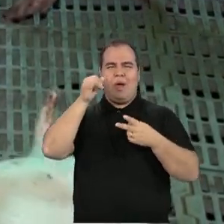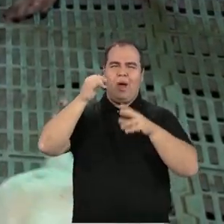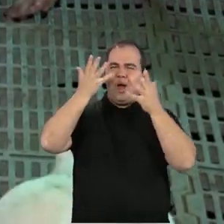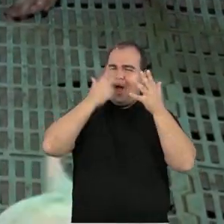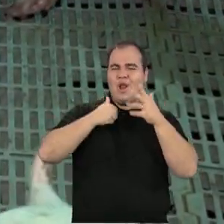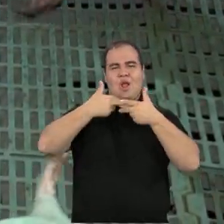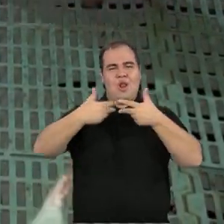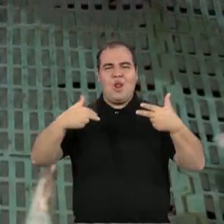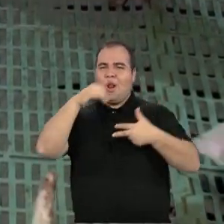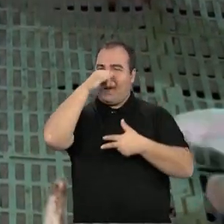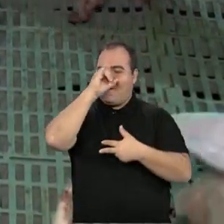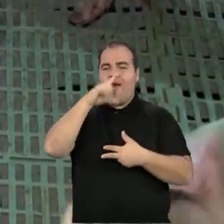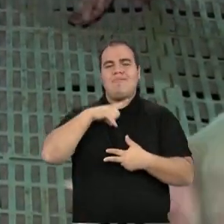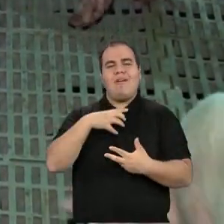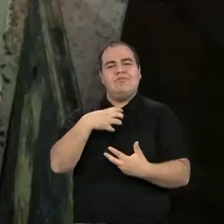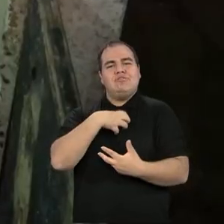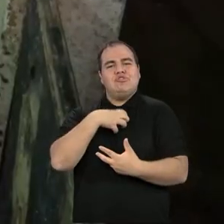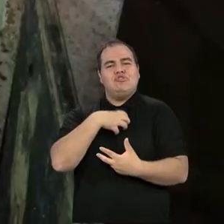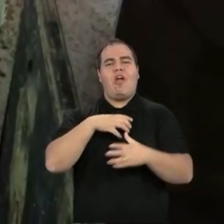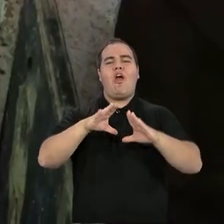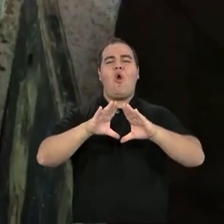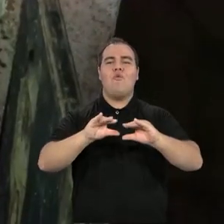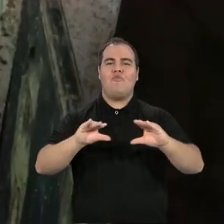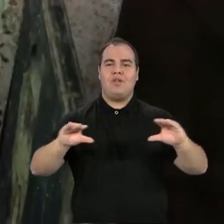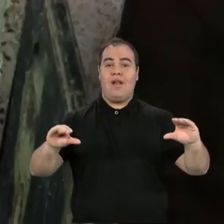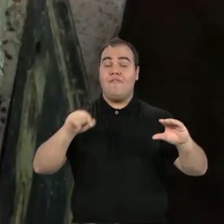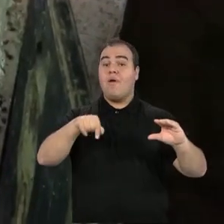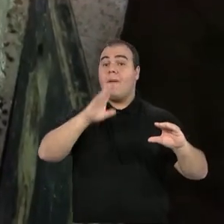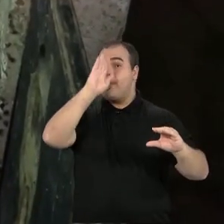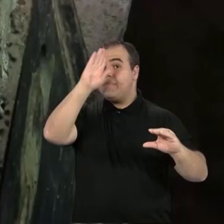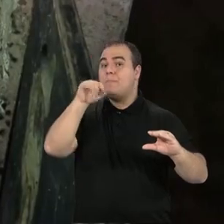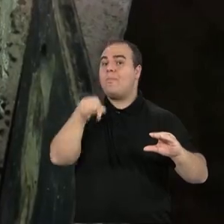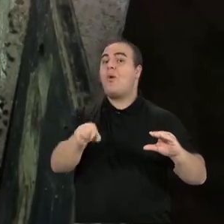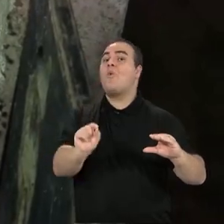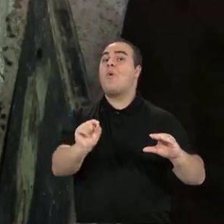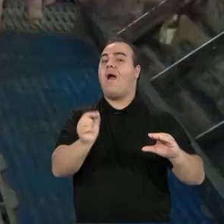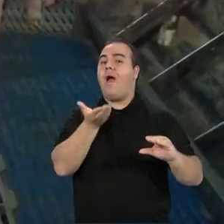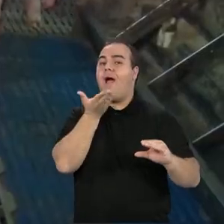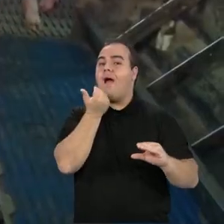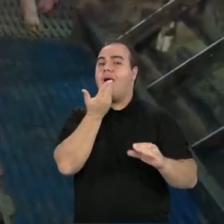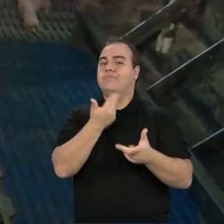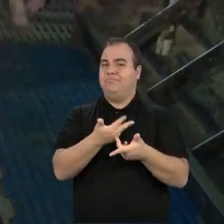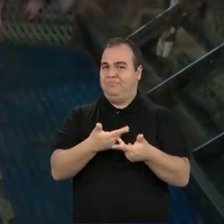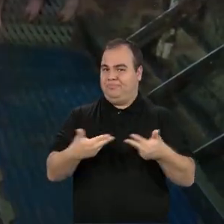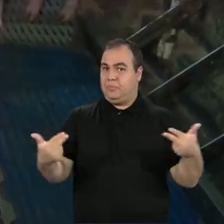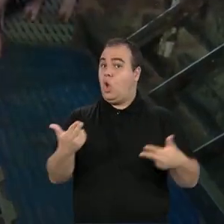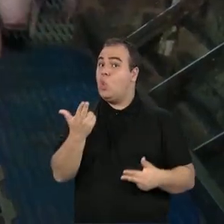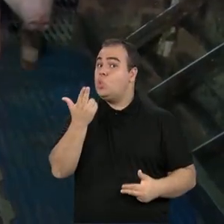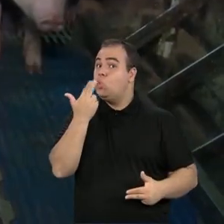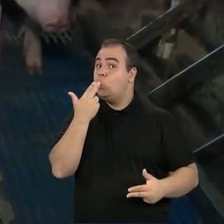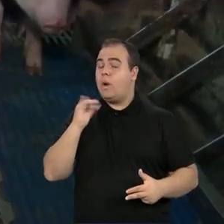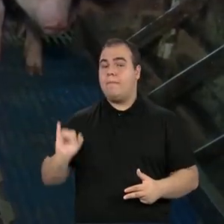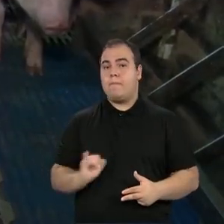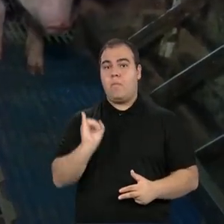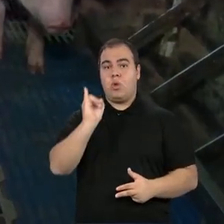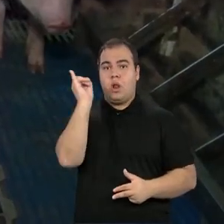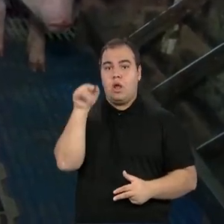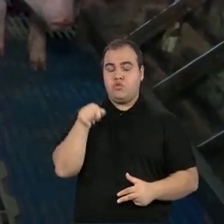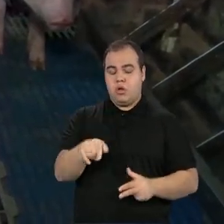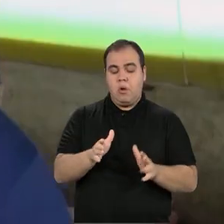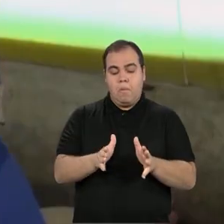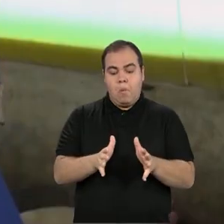disso, a alimentação tem papel fundamental na nutrição dos leitões para que cresçam saudáveis.